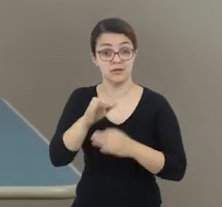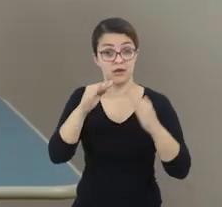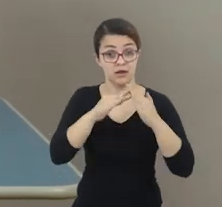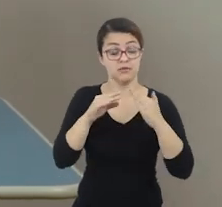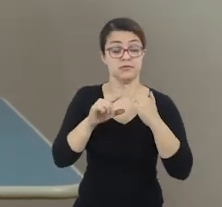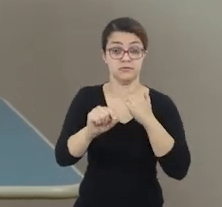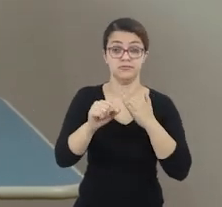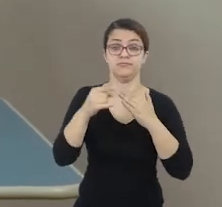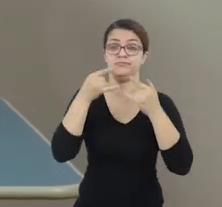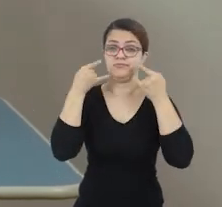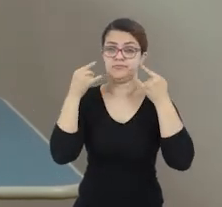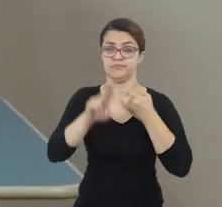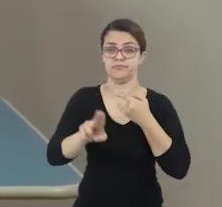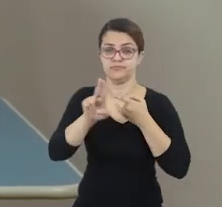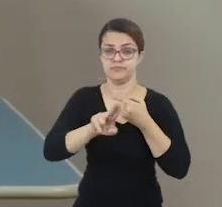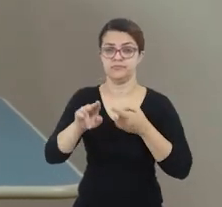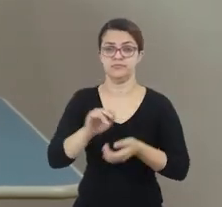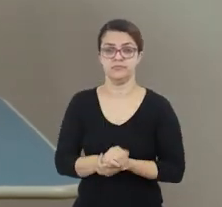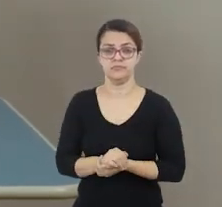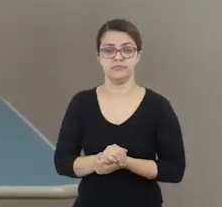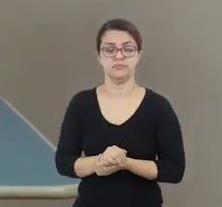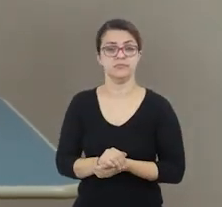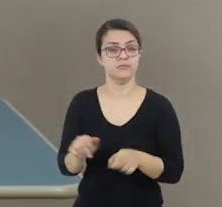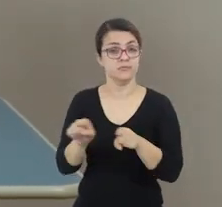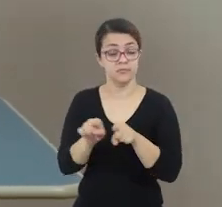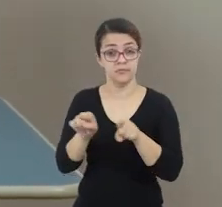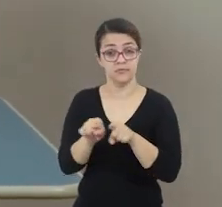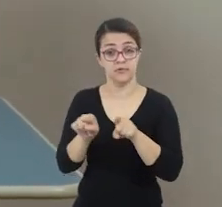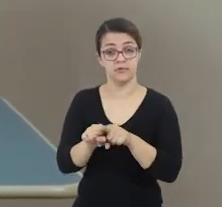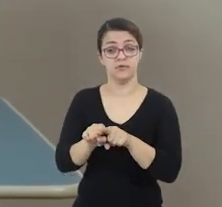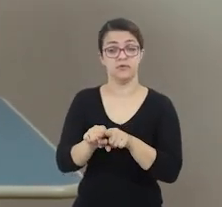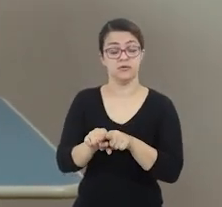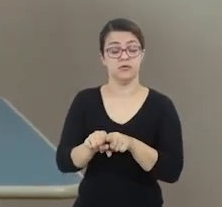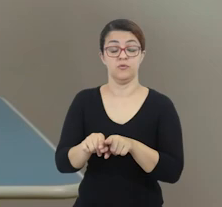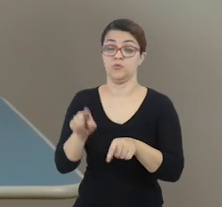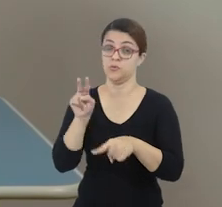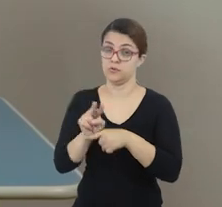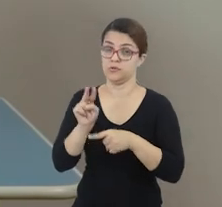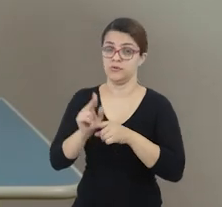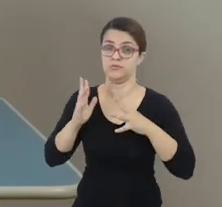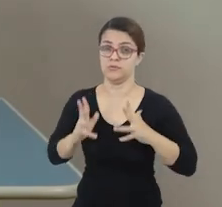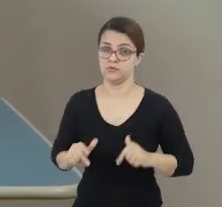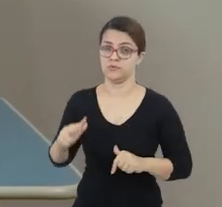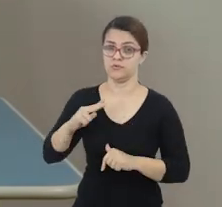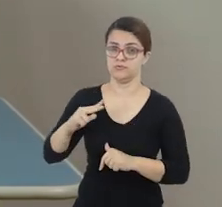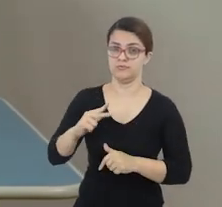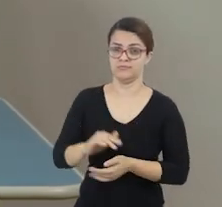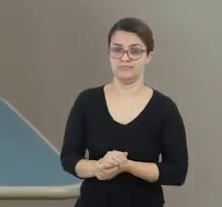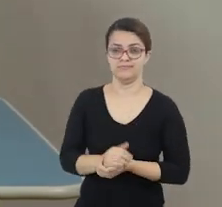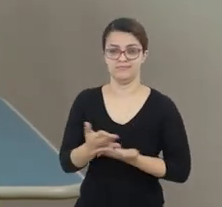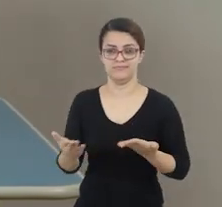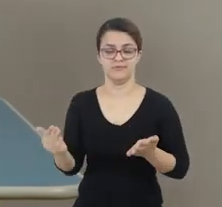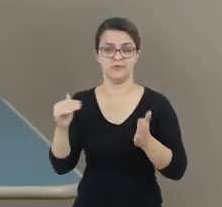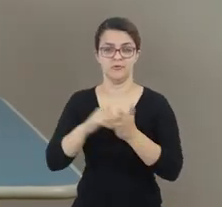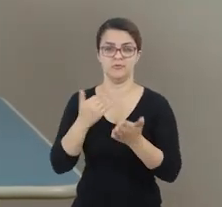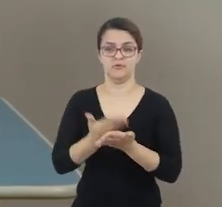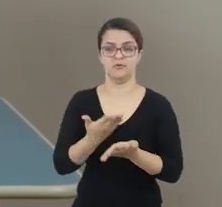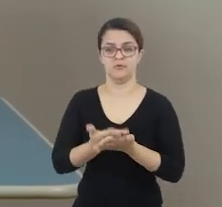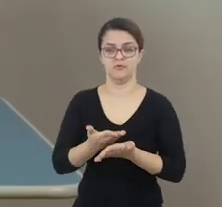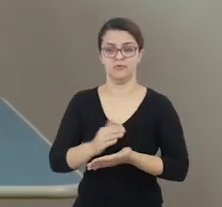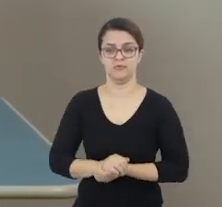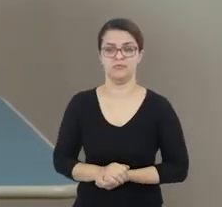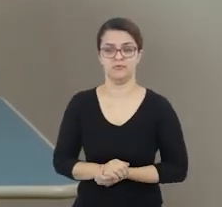amigos e conhecidos. Se forem sair de casa e utilizar a máscara, também sempre está lembrando da sua higiene pessoal.